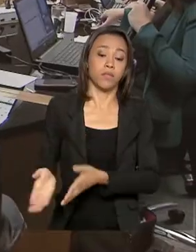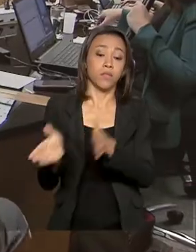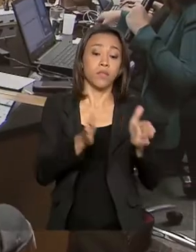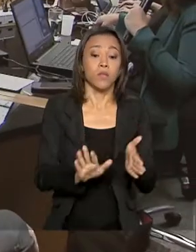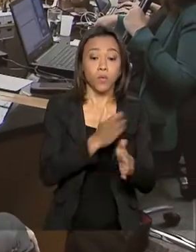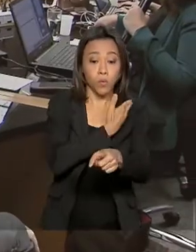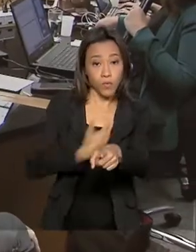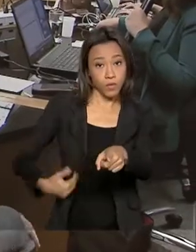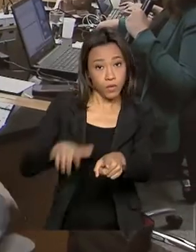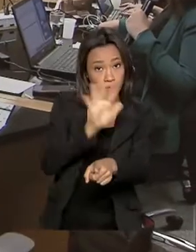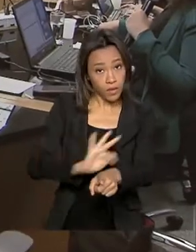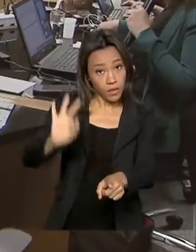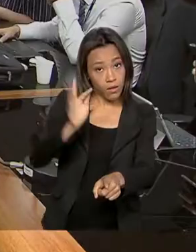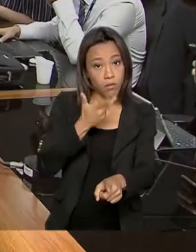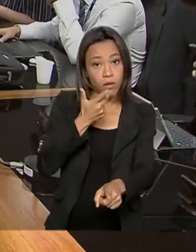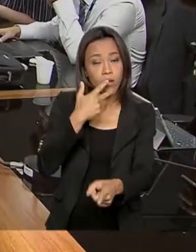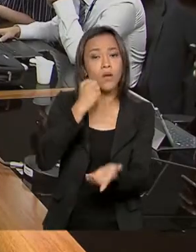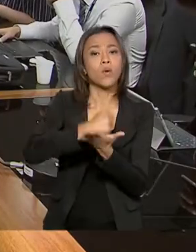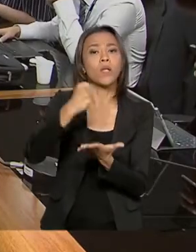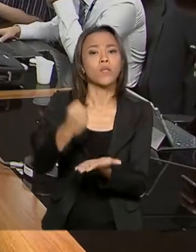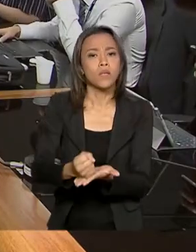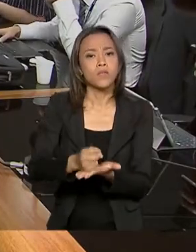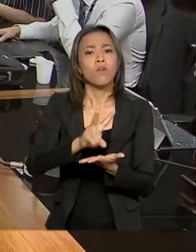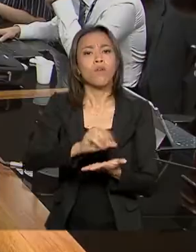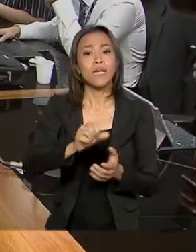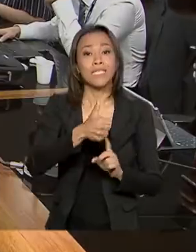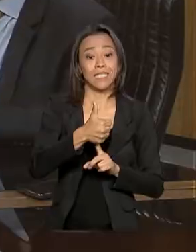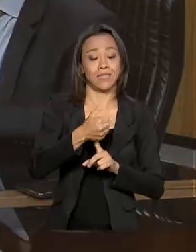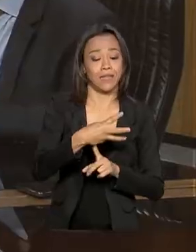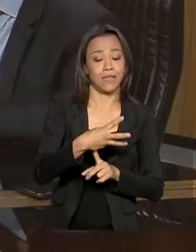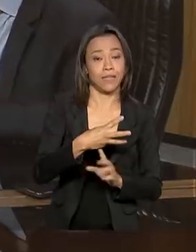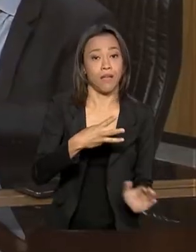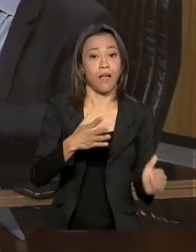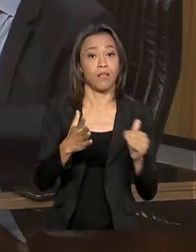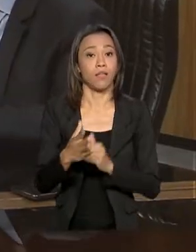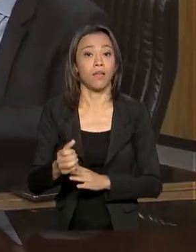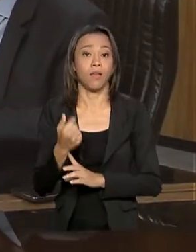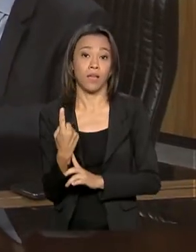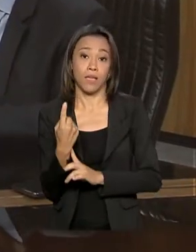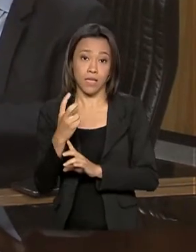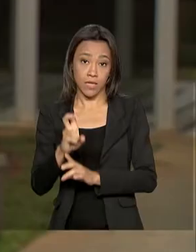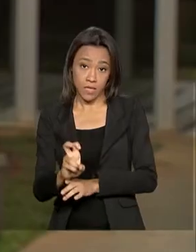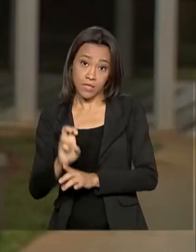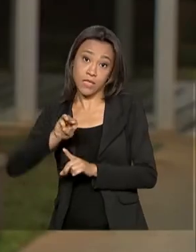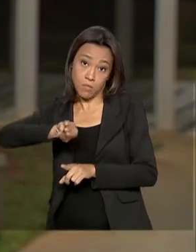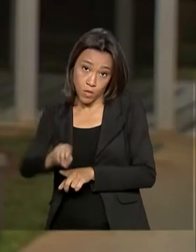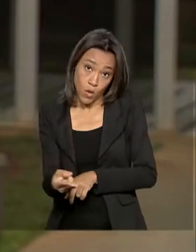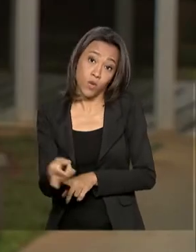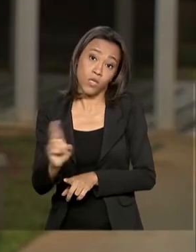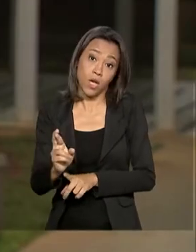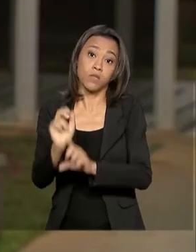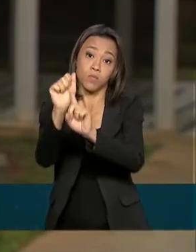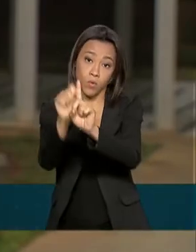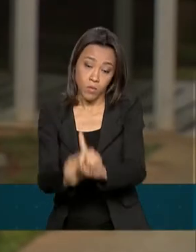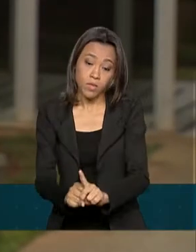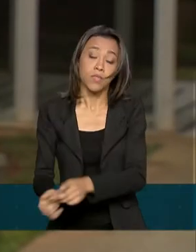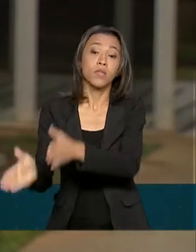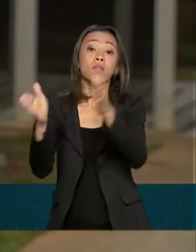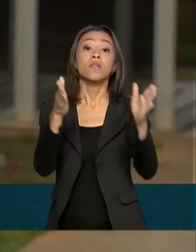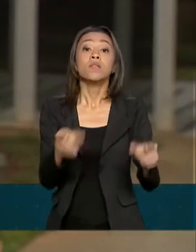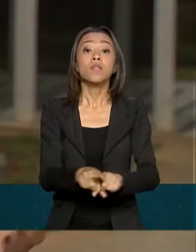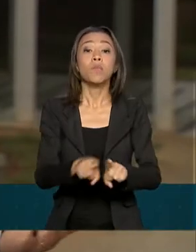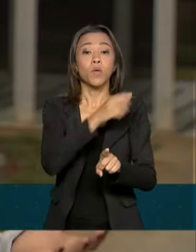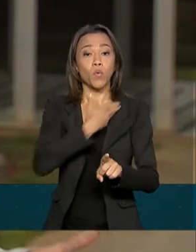estima que essa contratação deve custar de 13 a 15 milhões de reais ao mês. O governo federal também anunciou